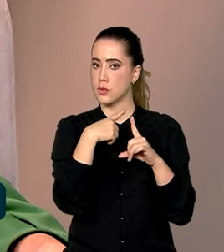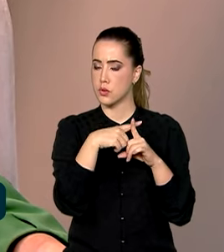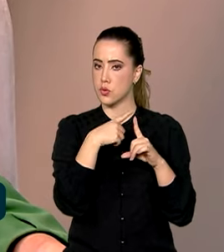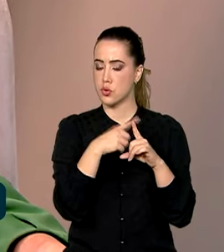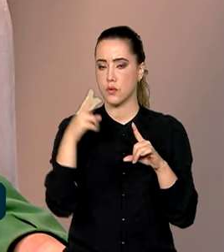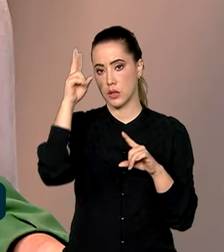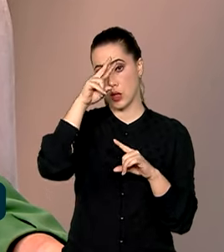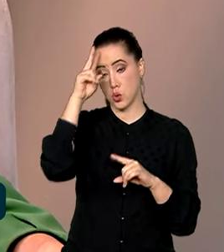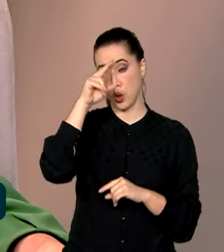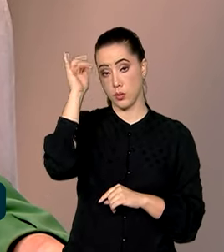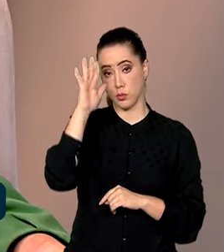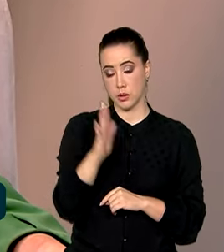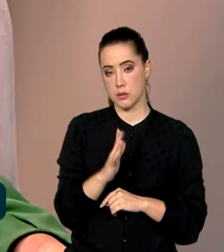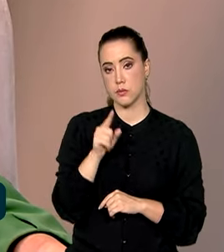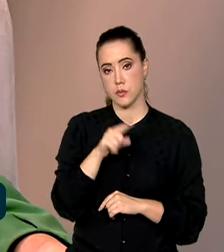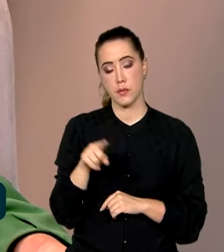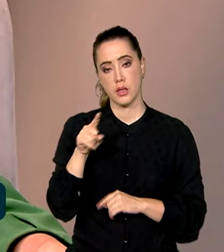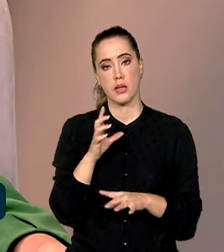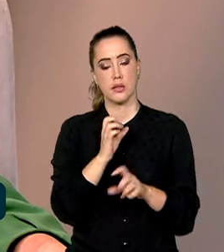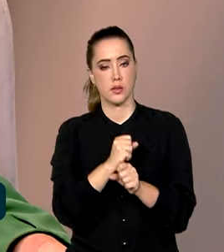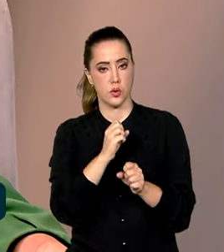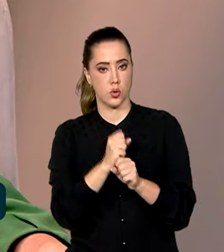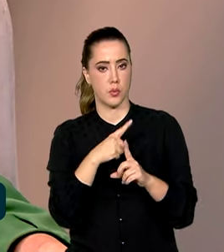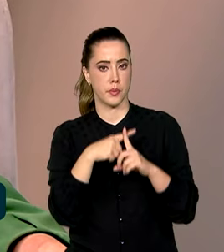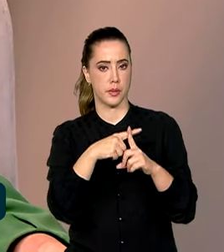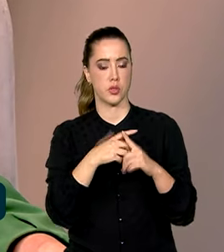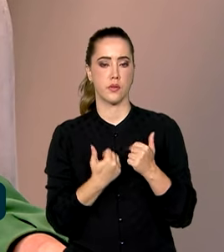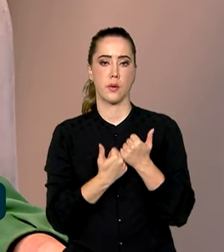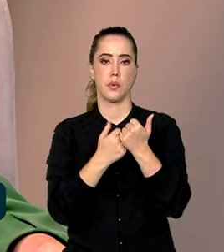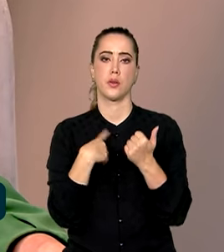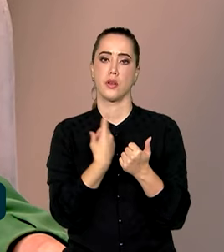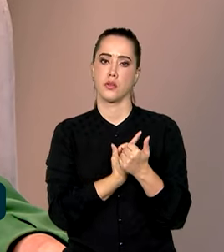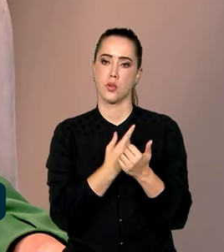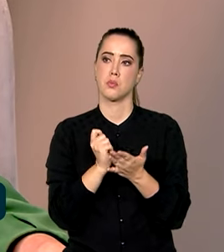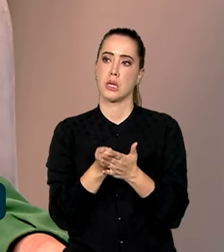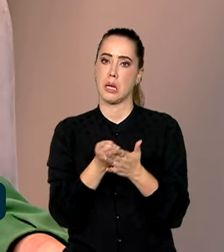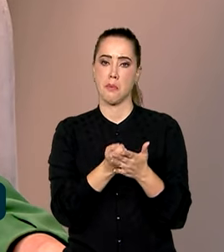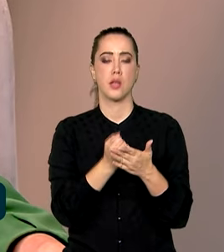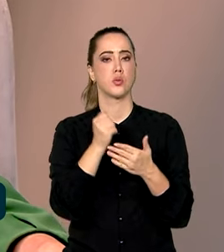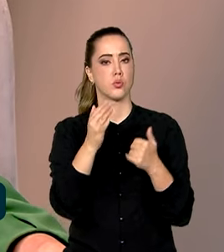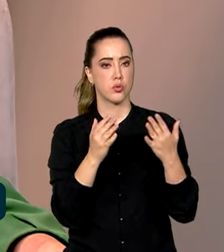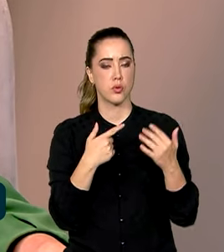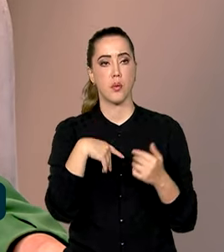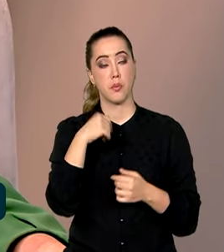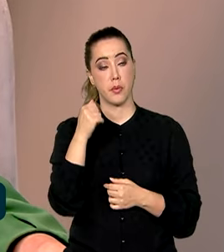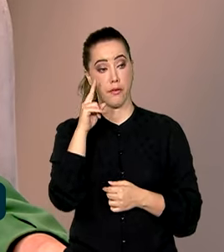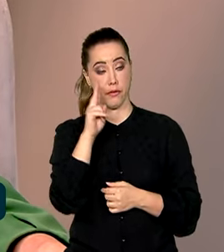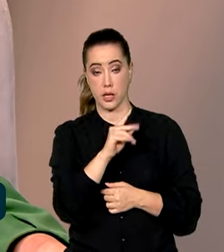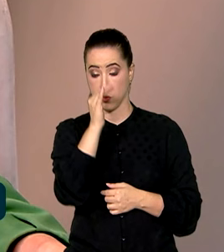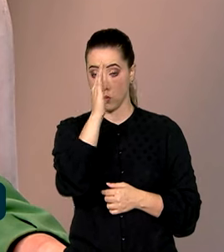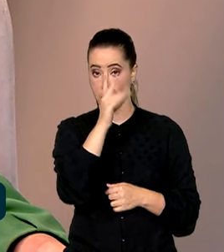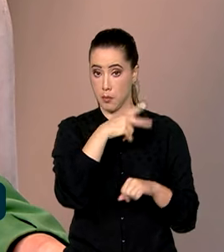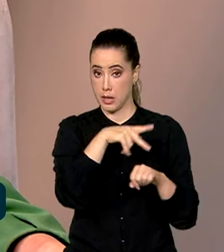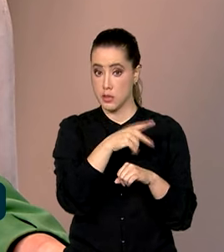da história do Brasil e esse saldo positivo contribui para as nossas contas externas, contribui para a credibilidade do Brasil no